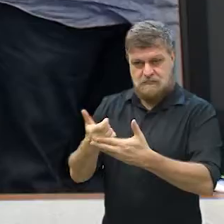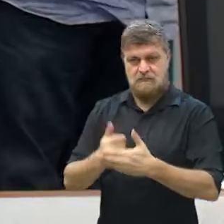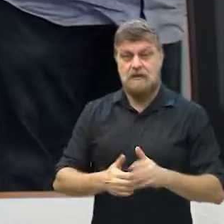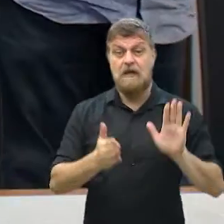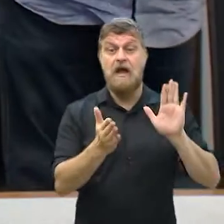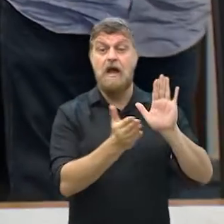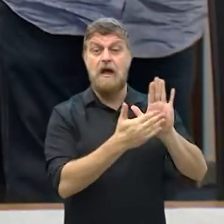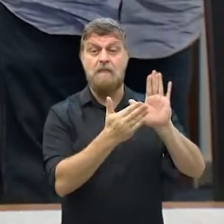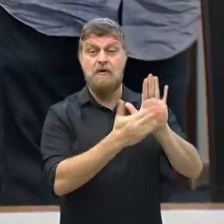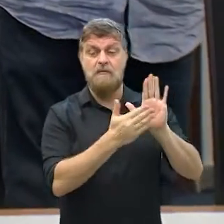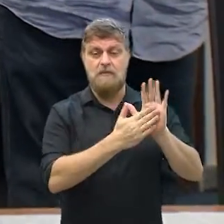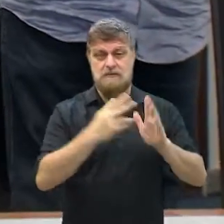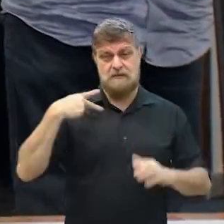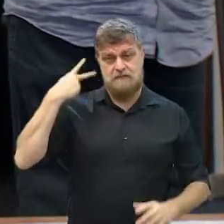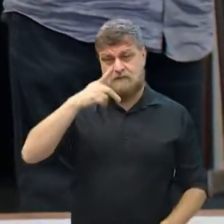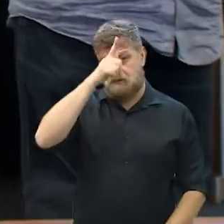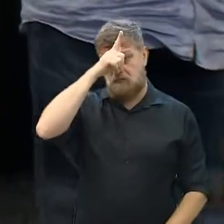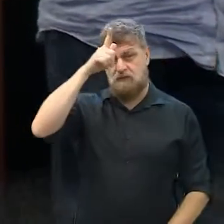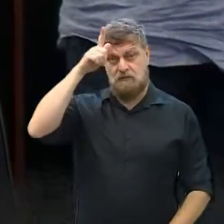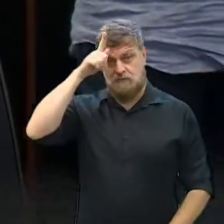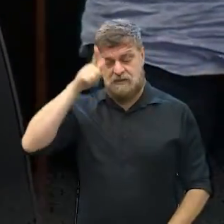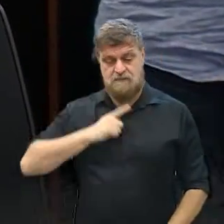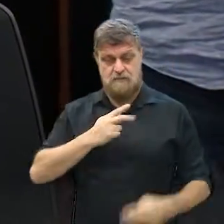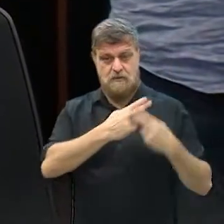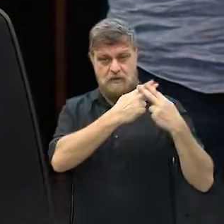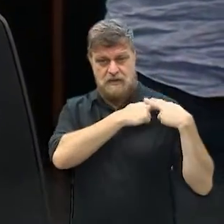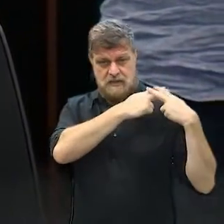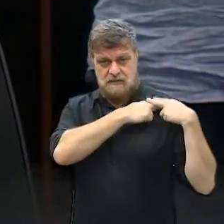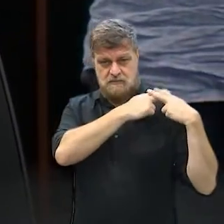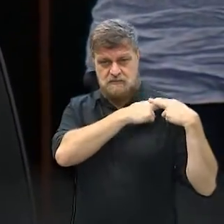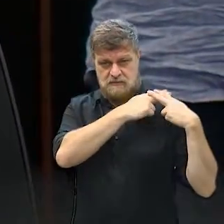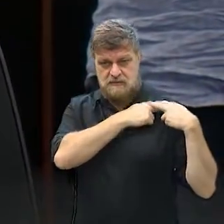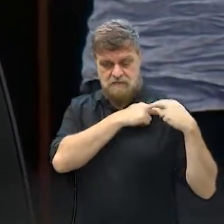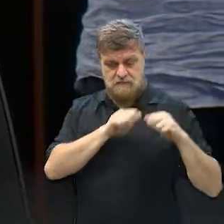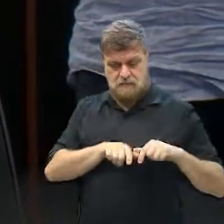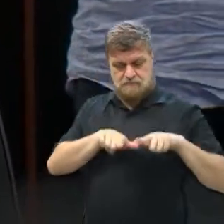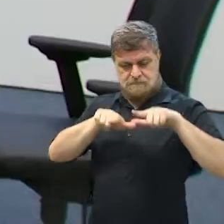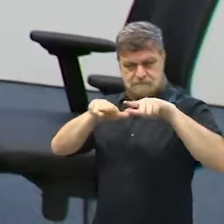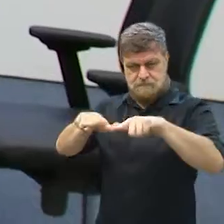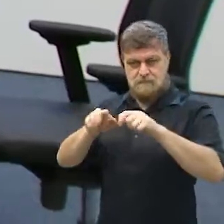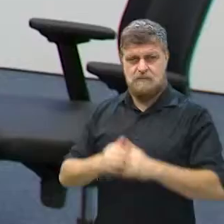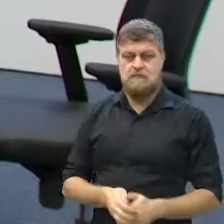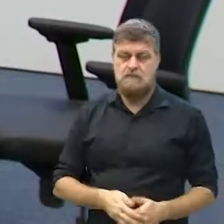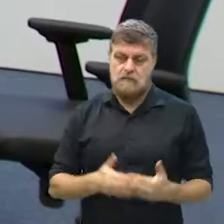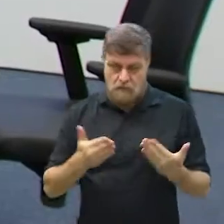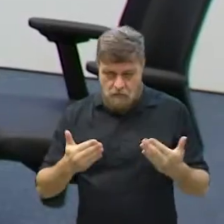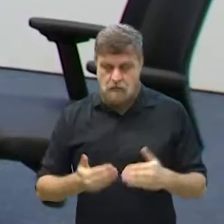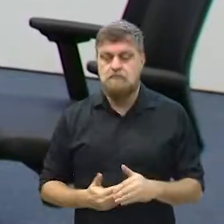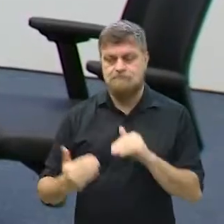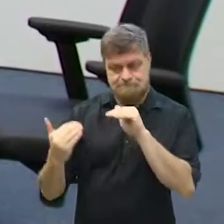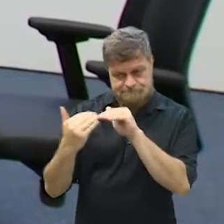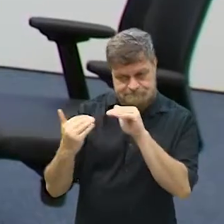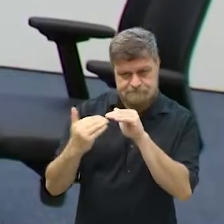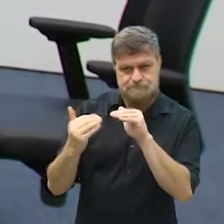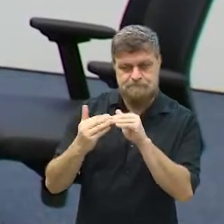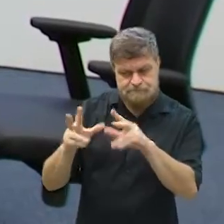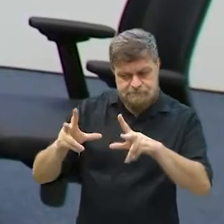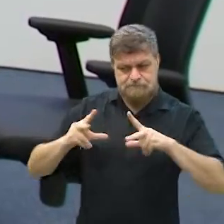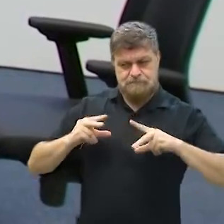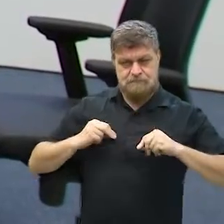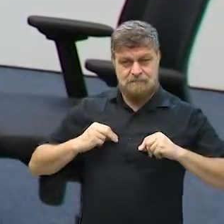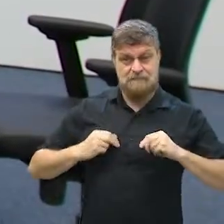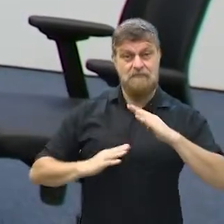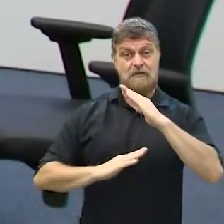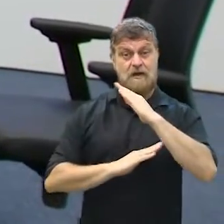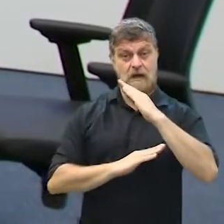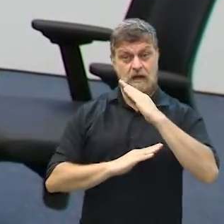é de propositura do vereador Gustavo Peta, que presidiu a solenidade da honraria. Olha, é uma homenagem mais do que merecido, uma homenagem da